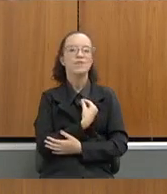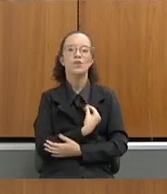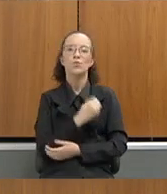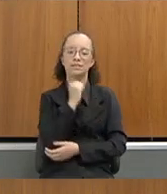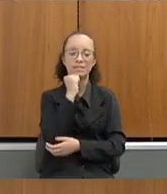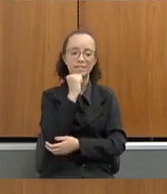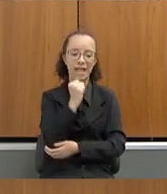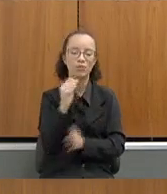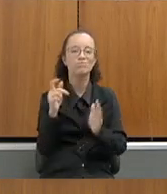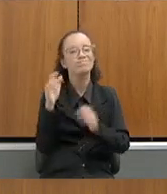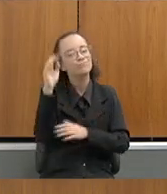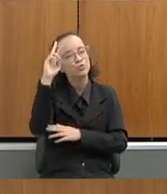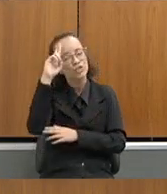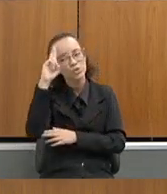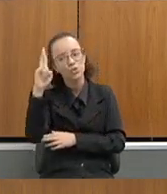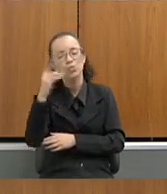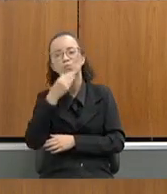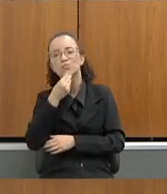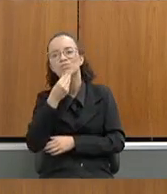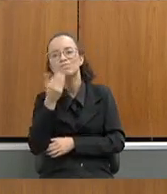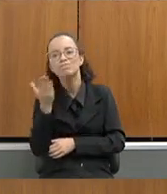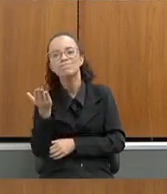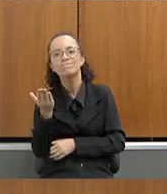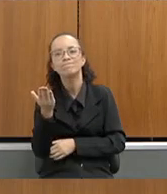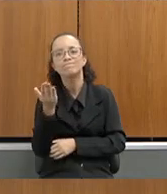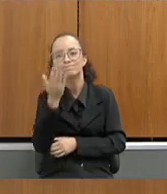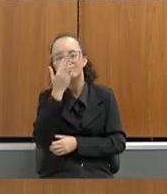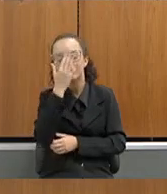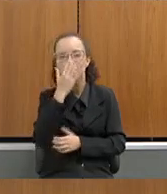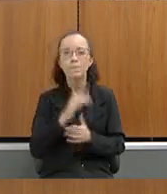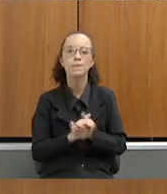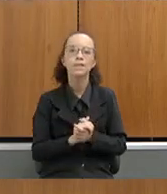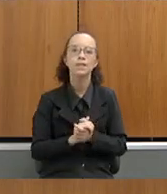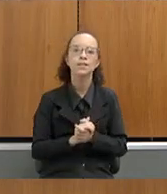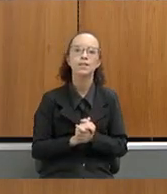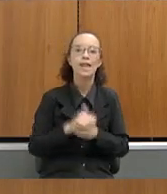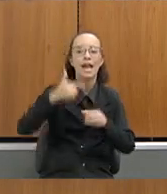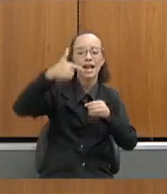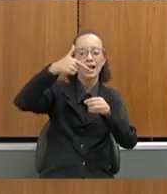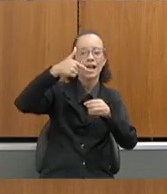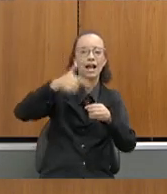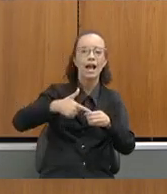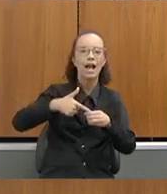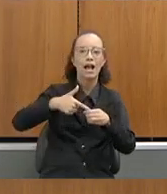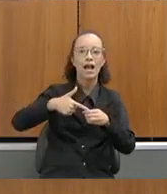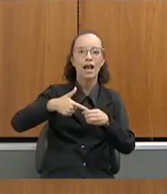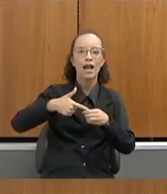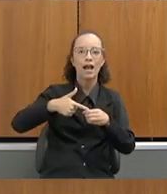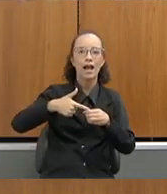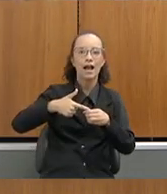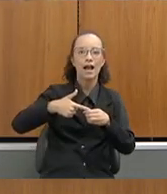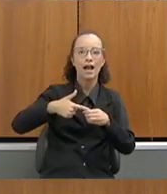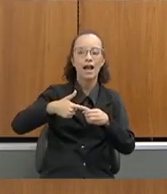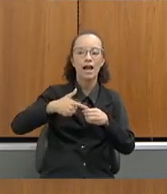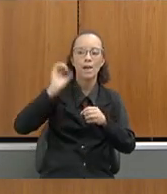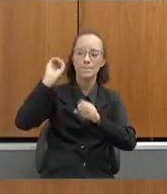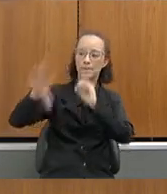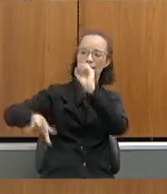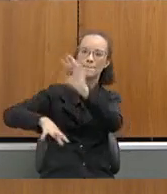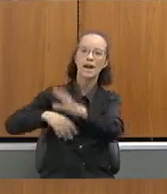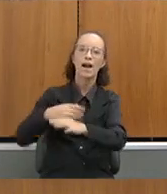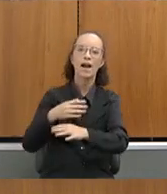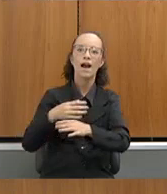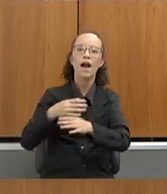diretor, o diretor, gente, jogaram gasolina no corpo dele, jogaram